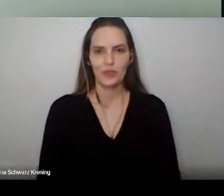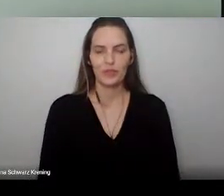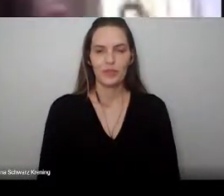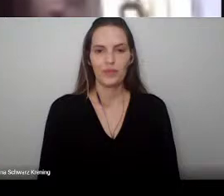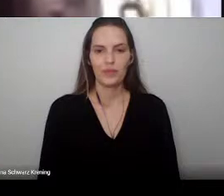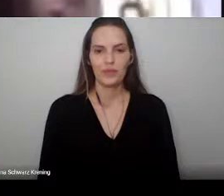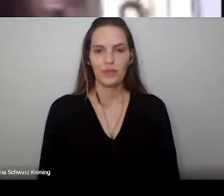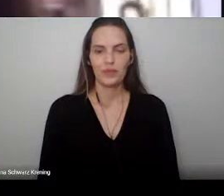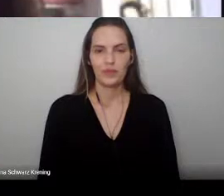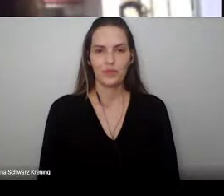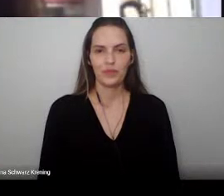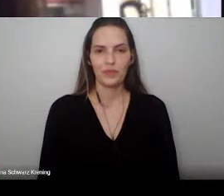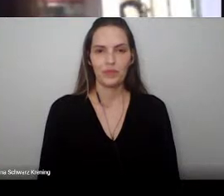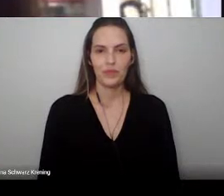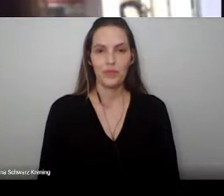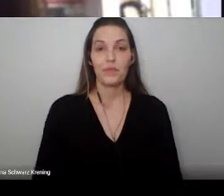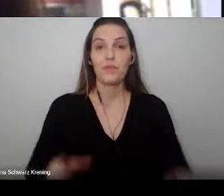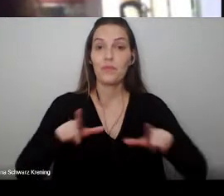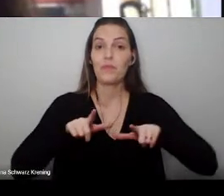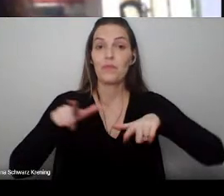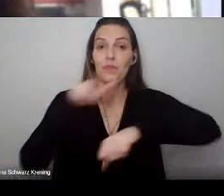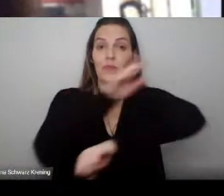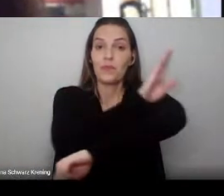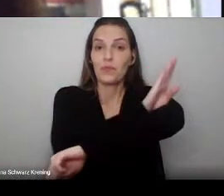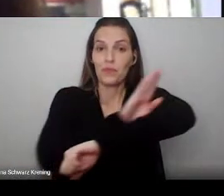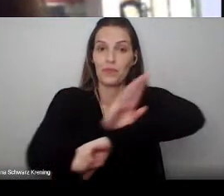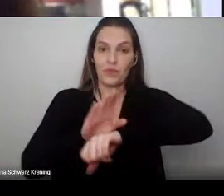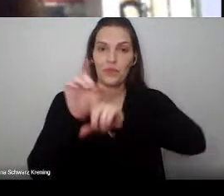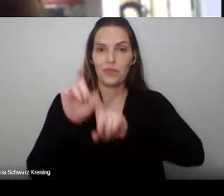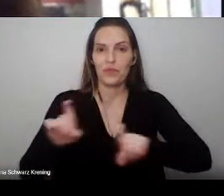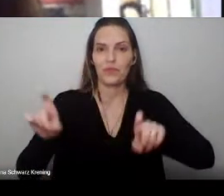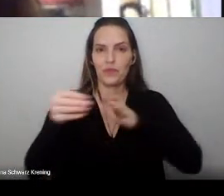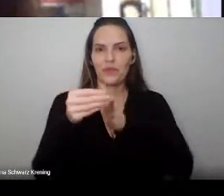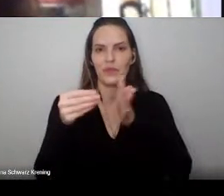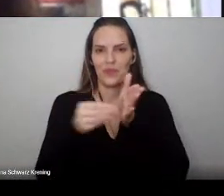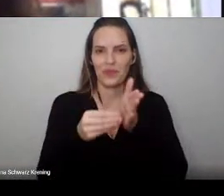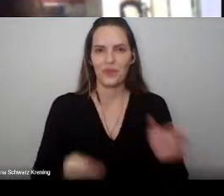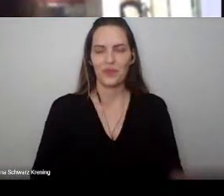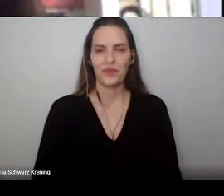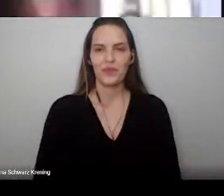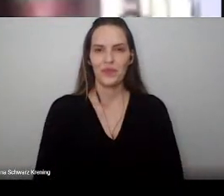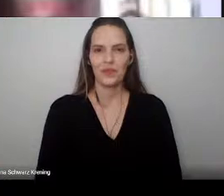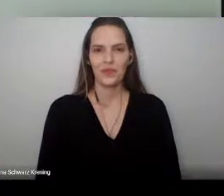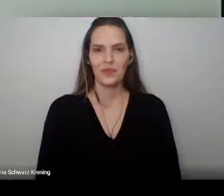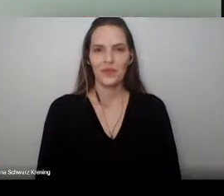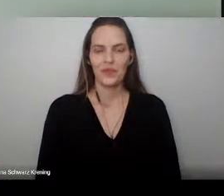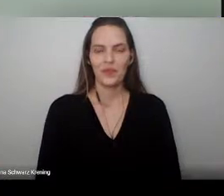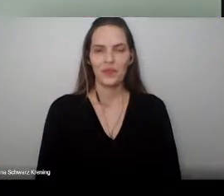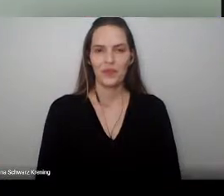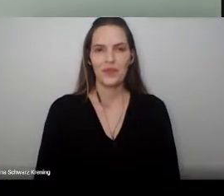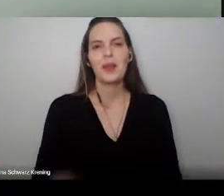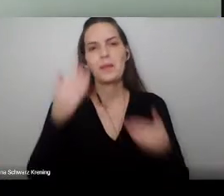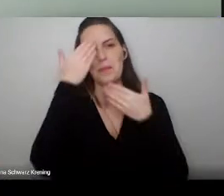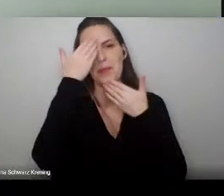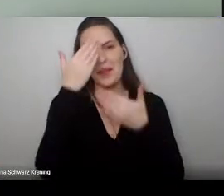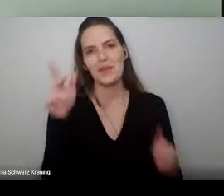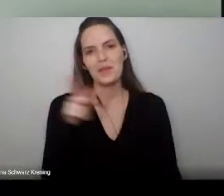Eu lhe concedo o grau de bacharel em informática biomédica. Muito obrigado, profilucia.